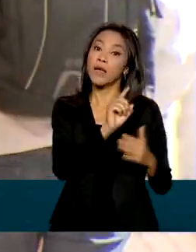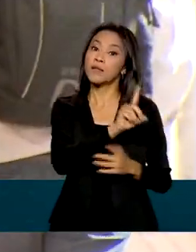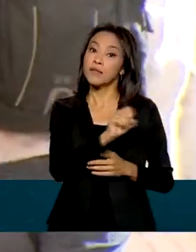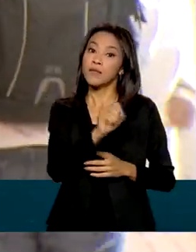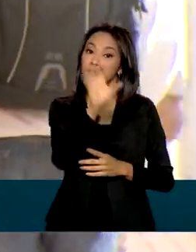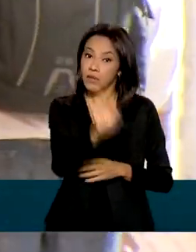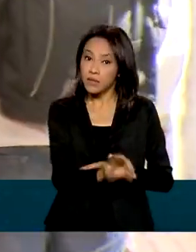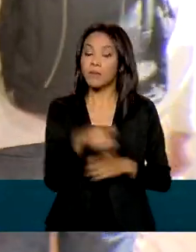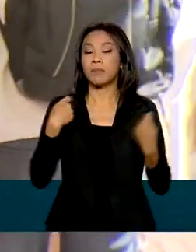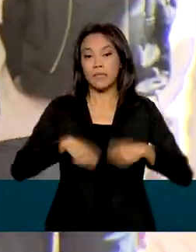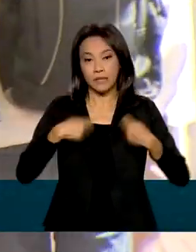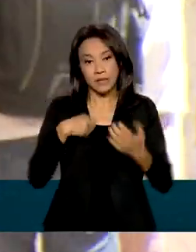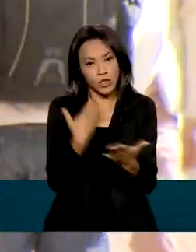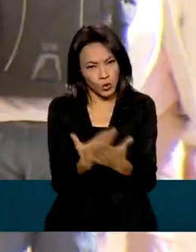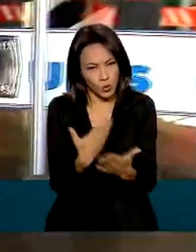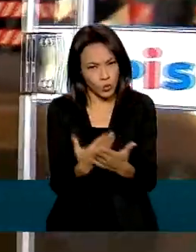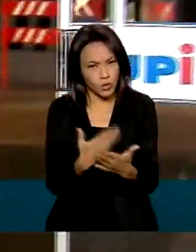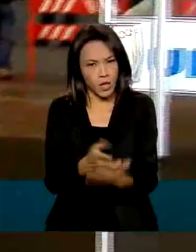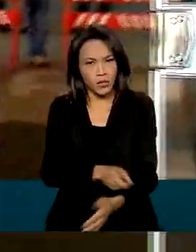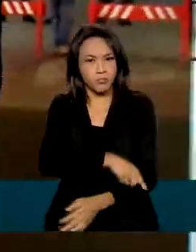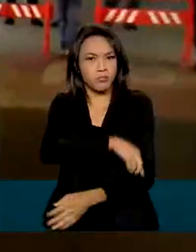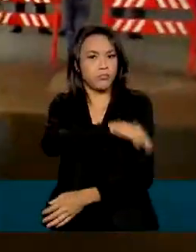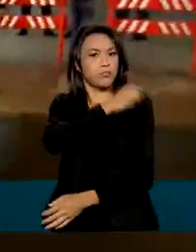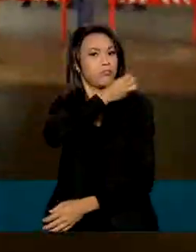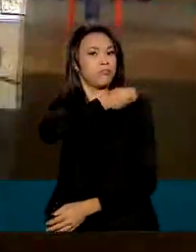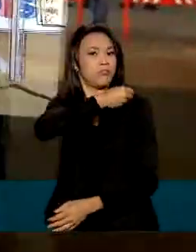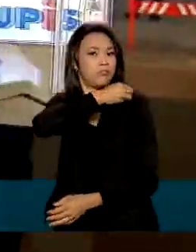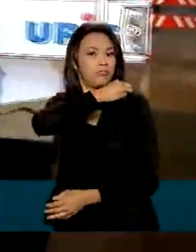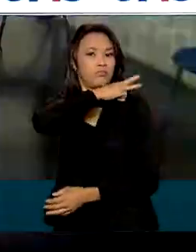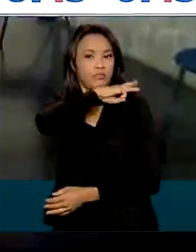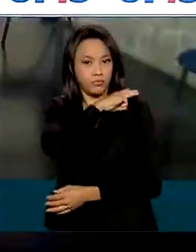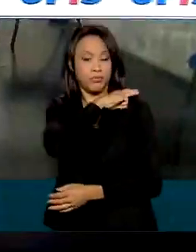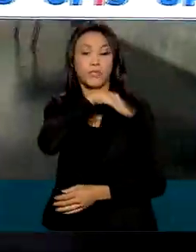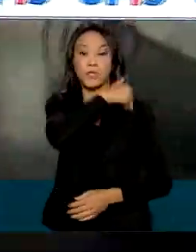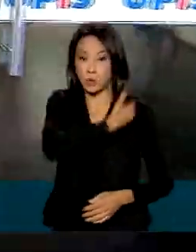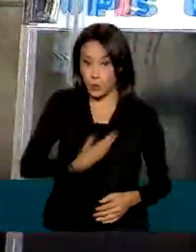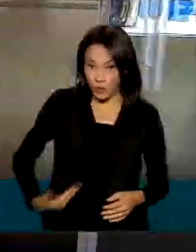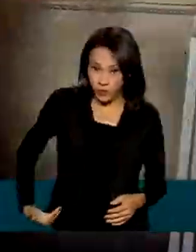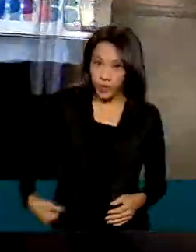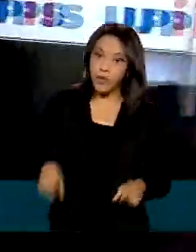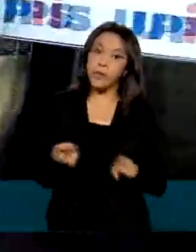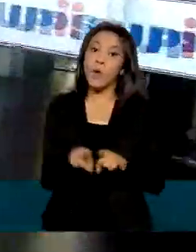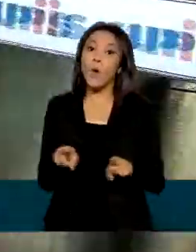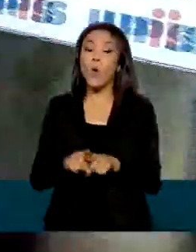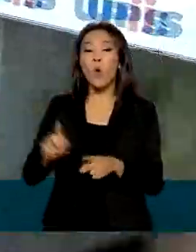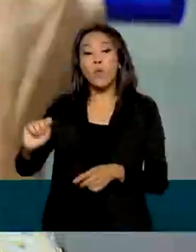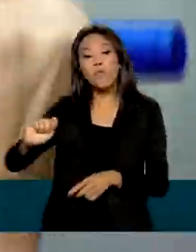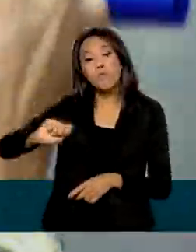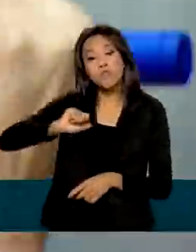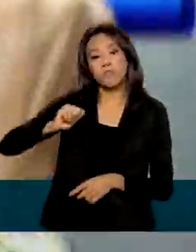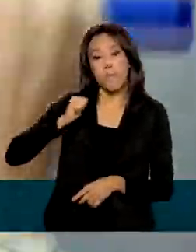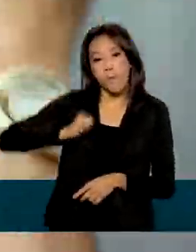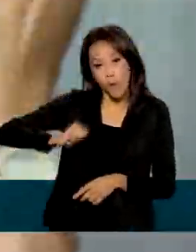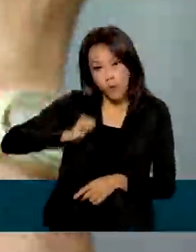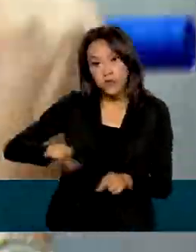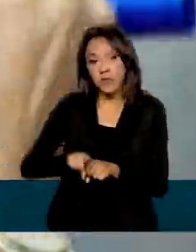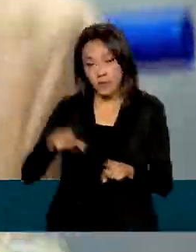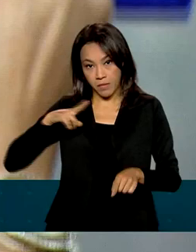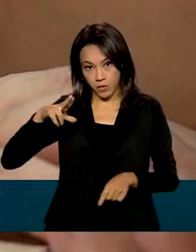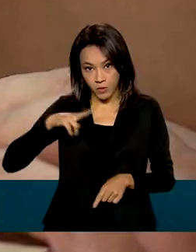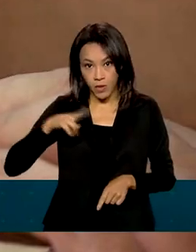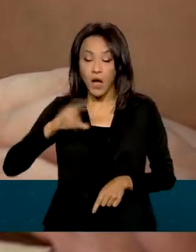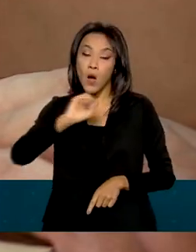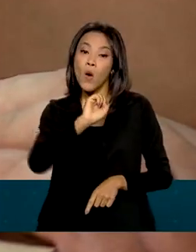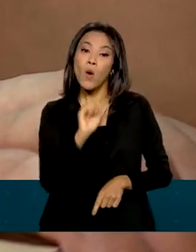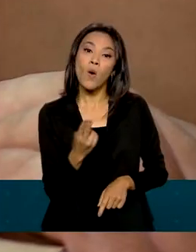terminado o ensino médio na rede pública ou ter sido bolsista integral em escolas particulares, ter alguma deficiência ou ser professor